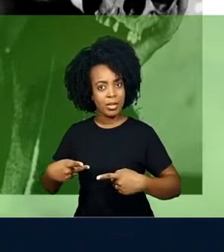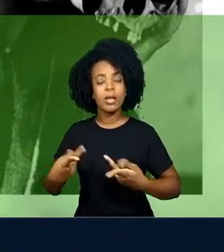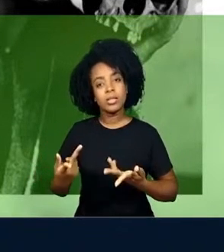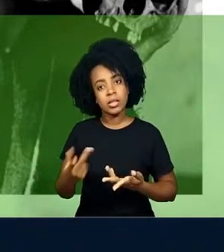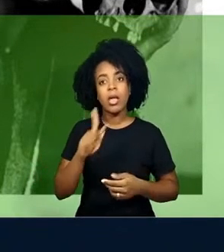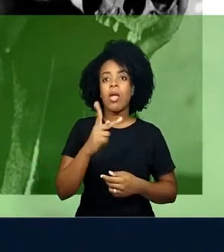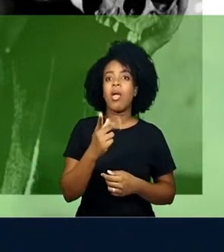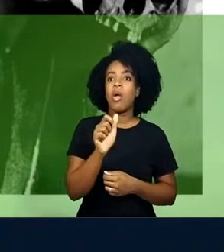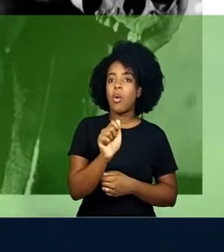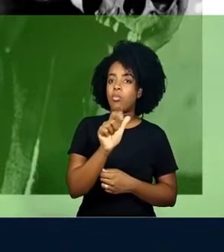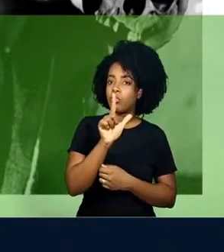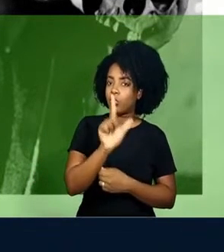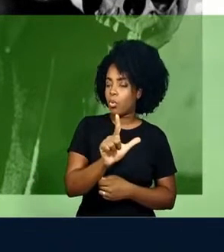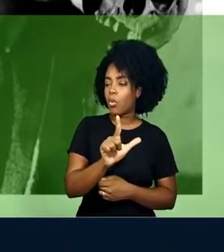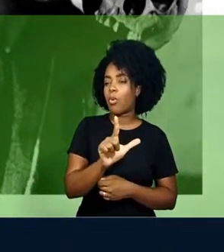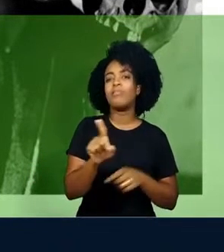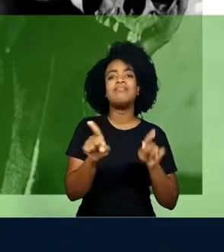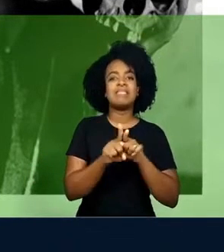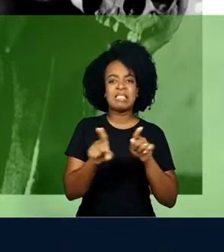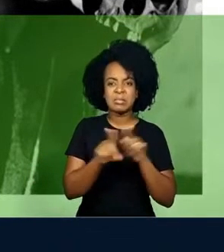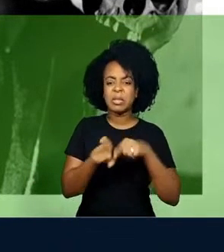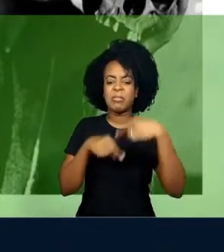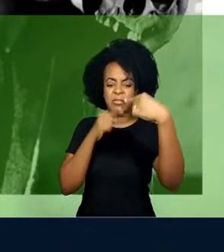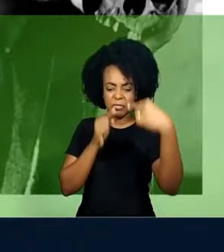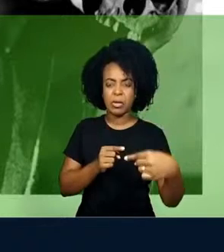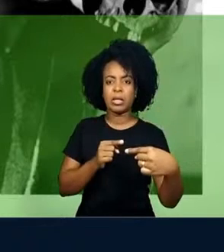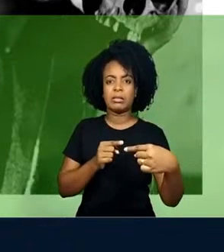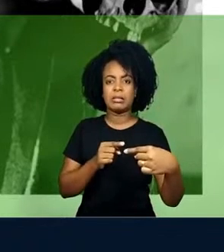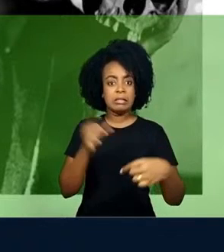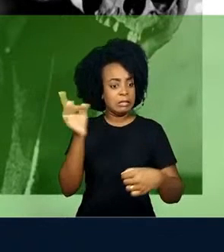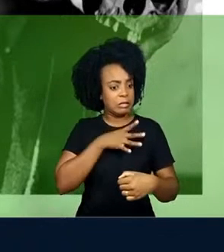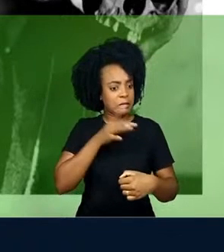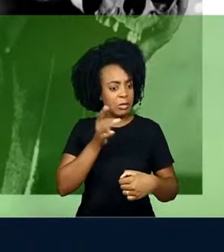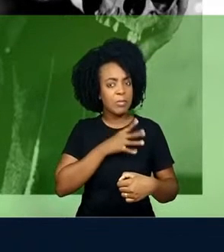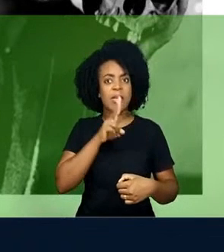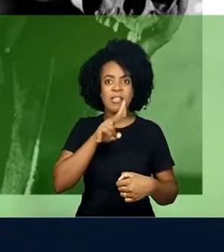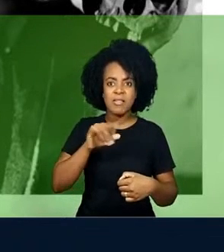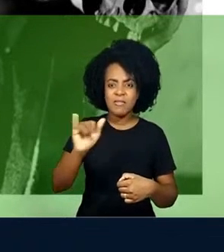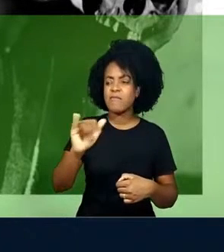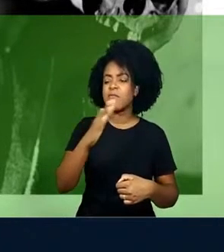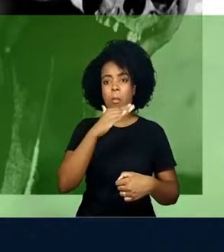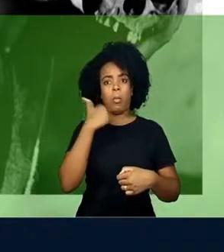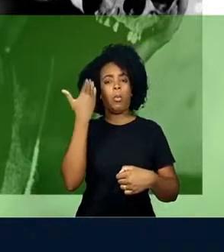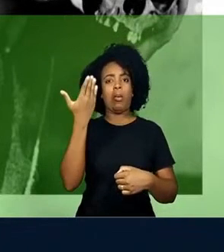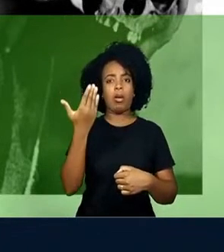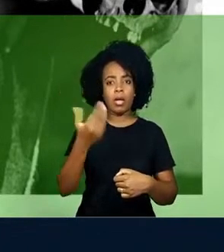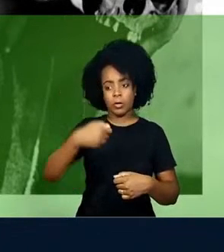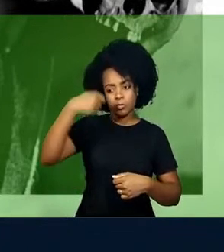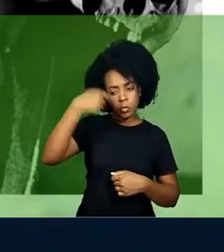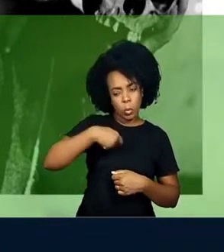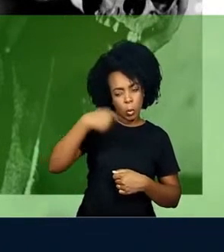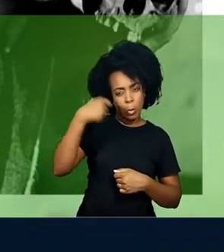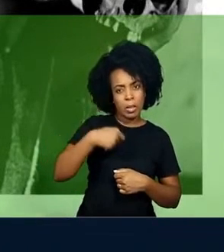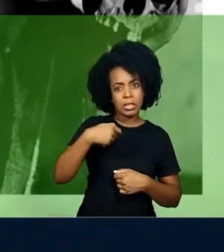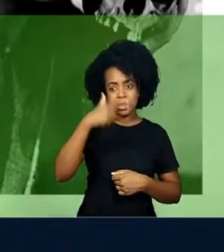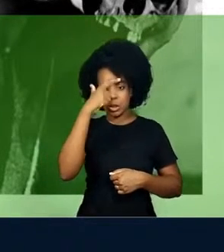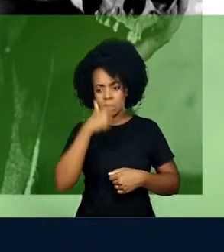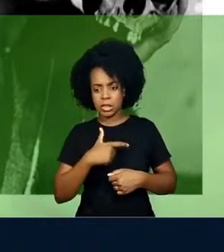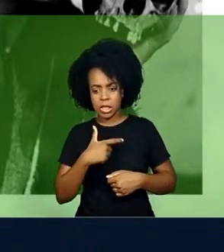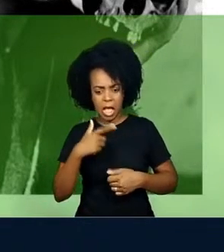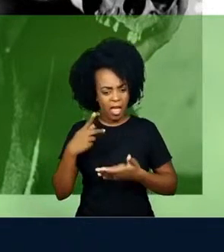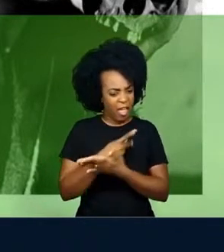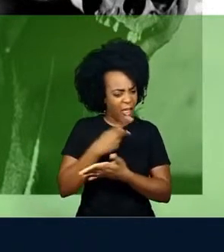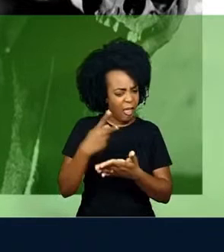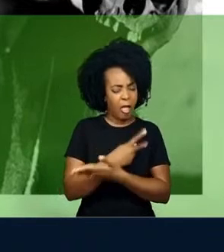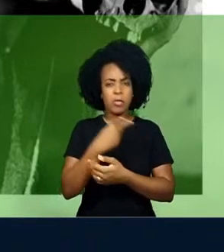é com a qual o Raul se enfrenta. E precisa encarar essa cobrança do